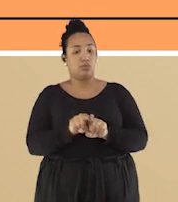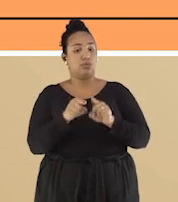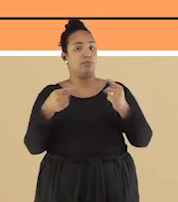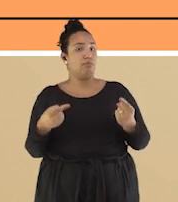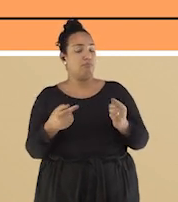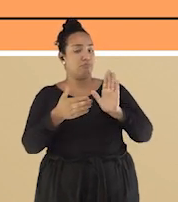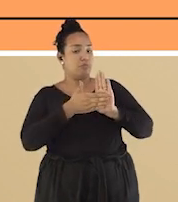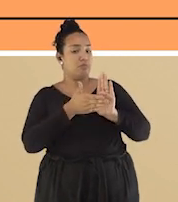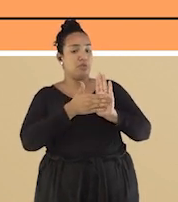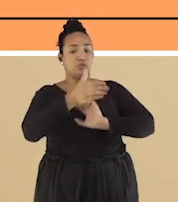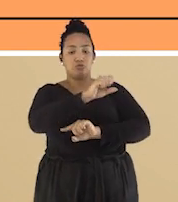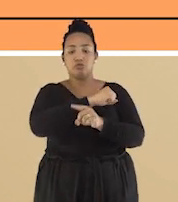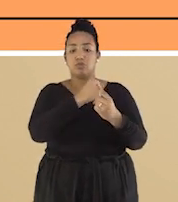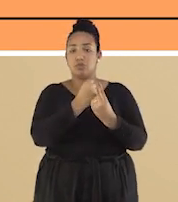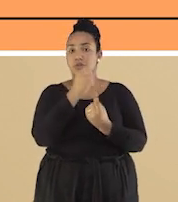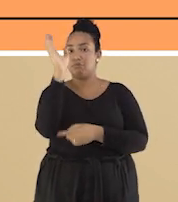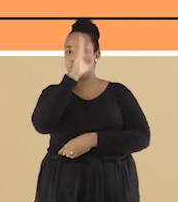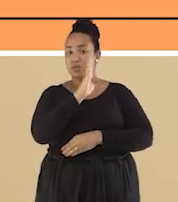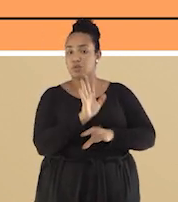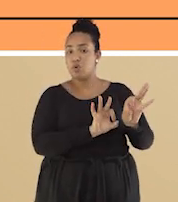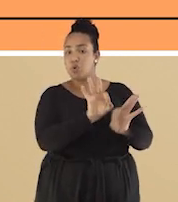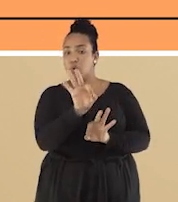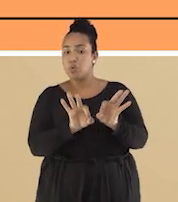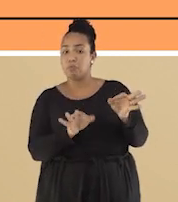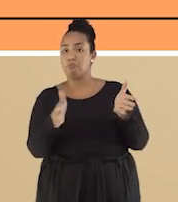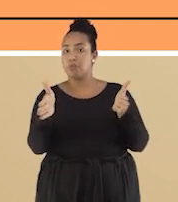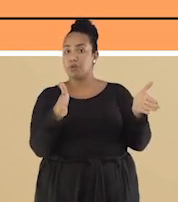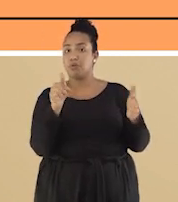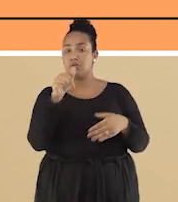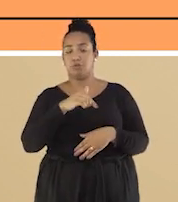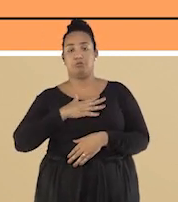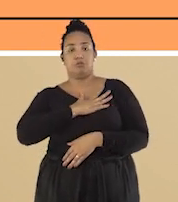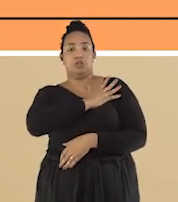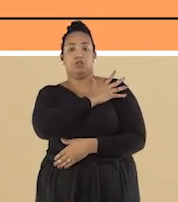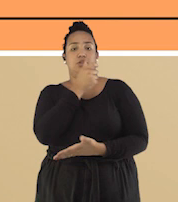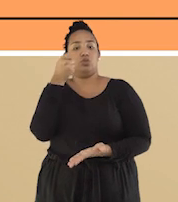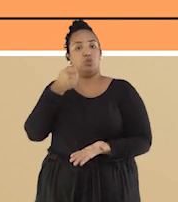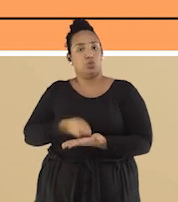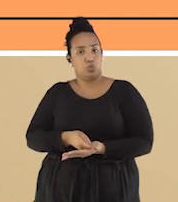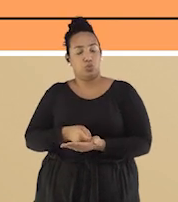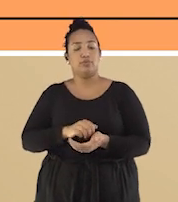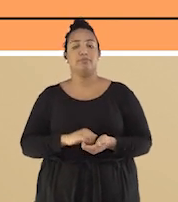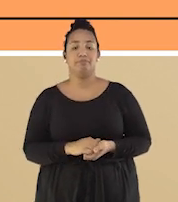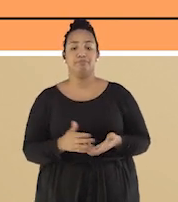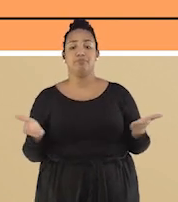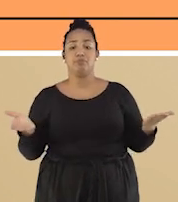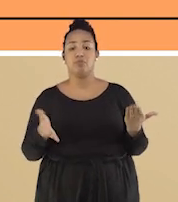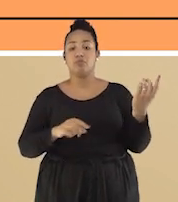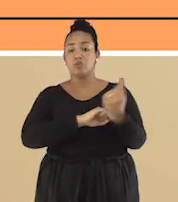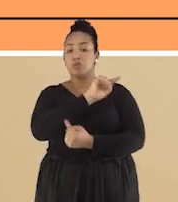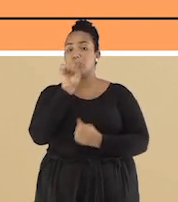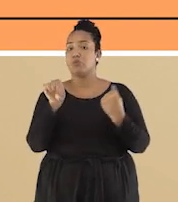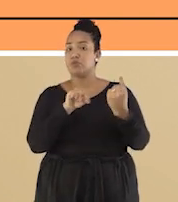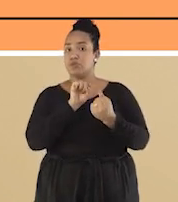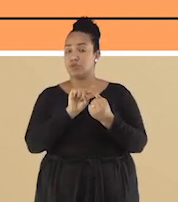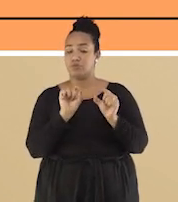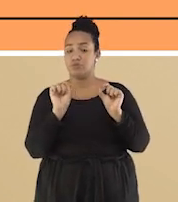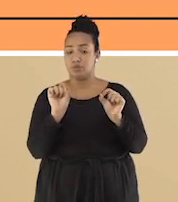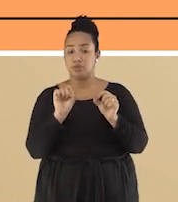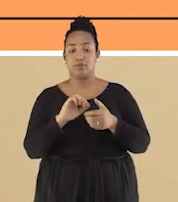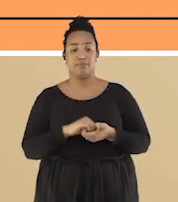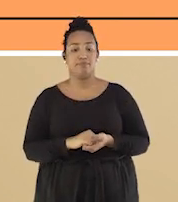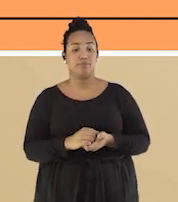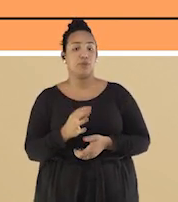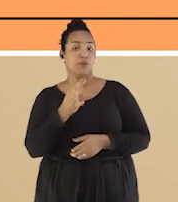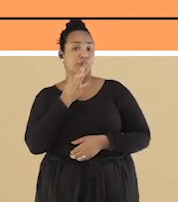reorganização da sociedade brasileira durante a ditadura civil-militar. O nosso objetivo específico de hoje é